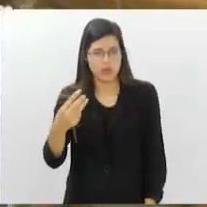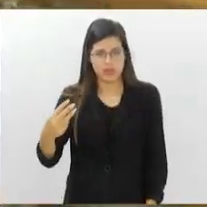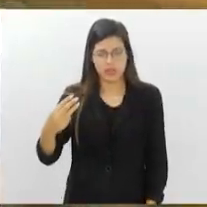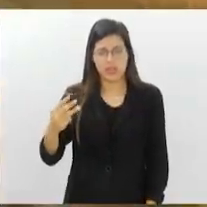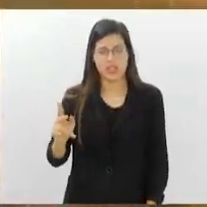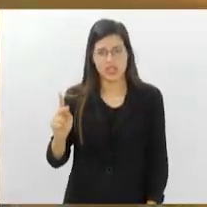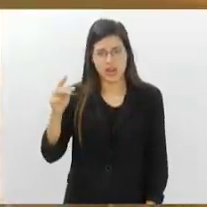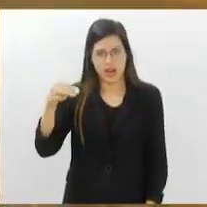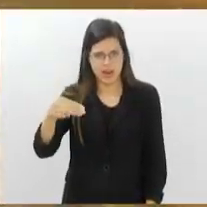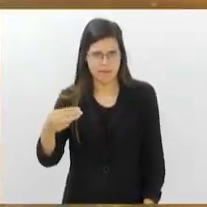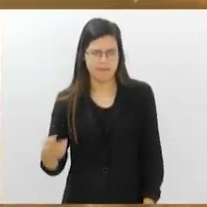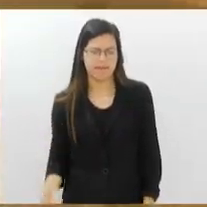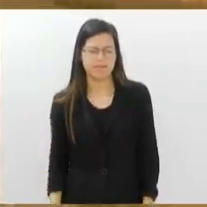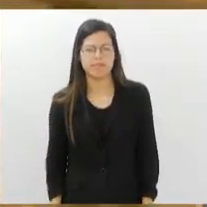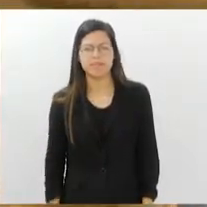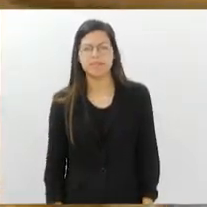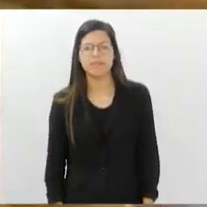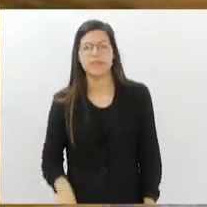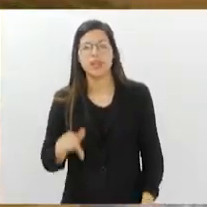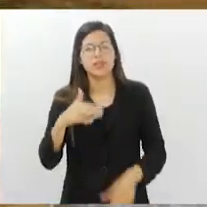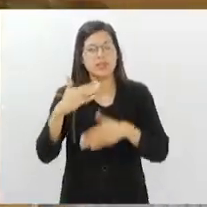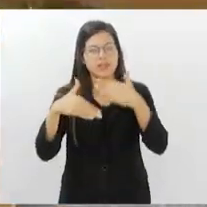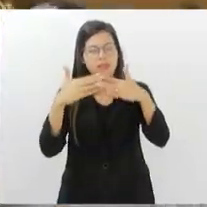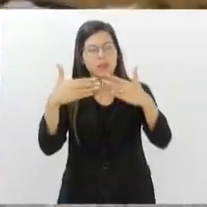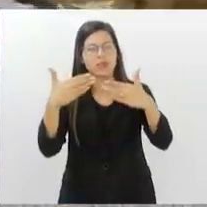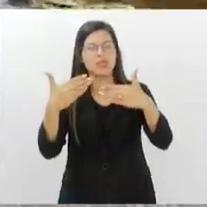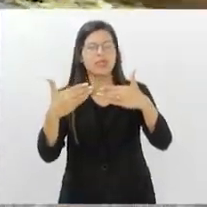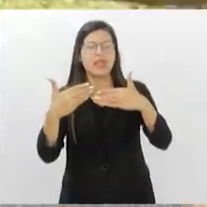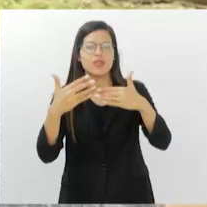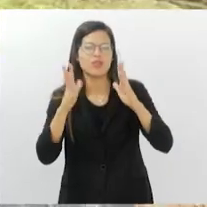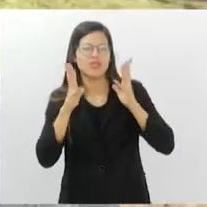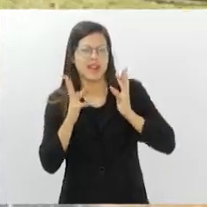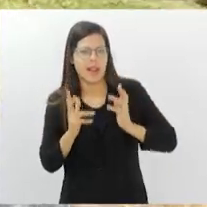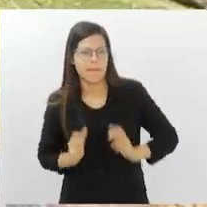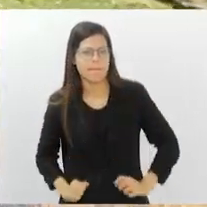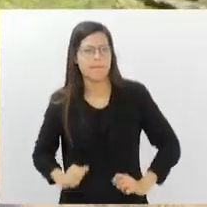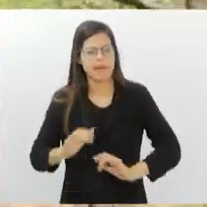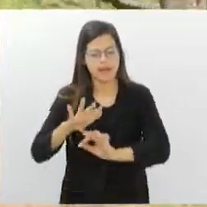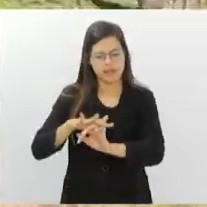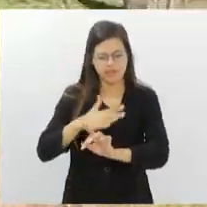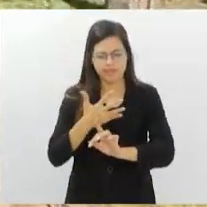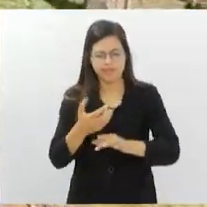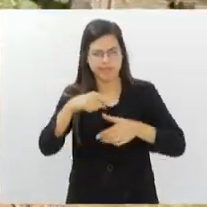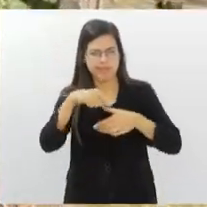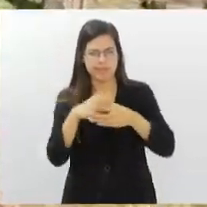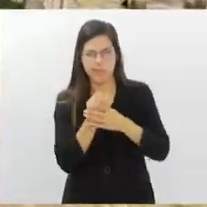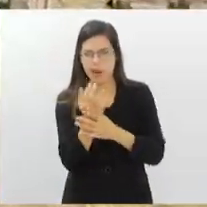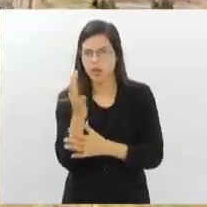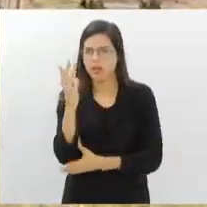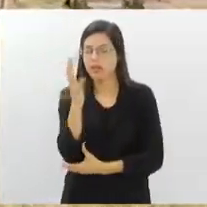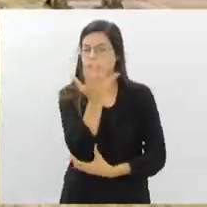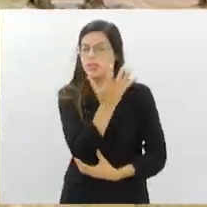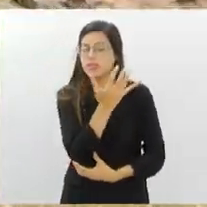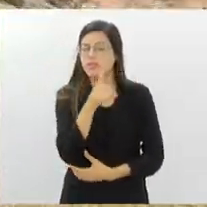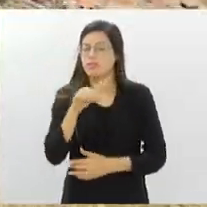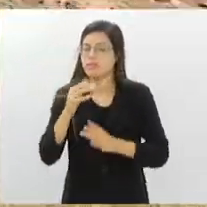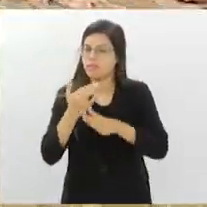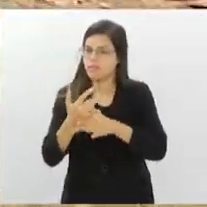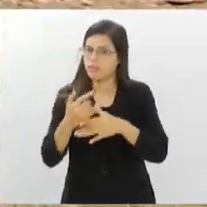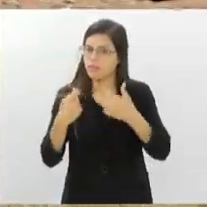naturalização é uma das estratégias que as cidades terão de assumir